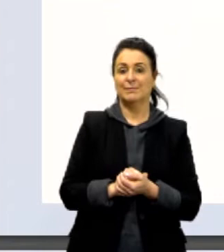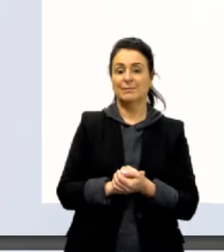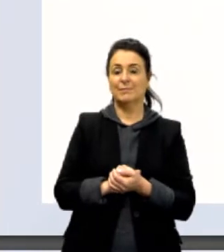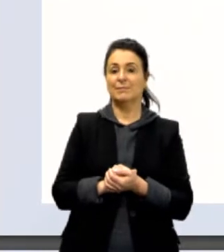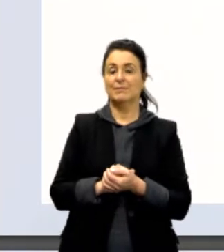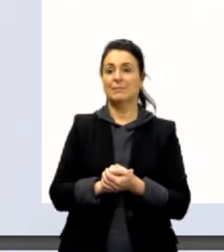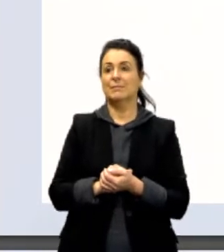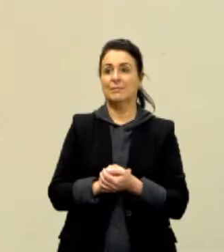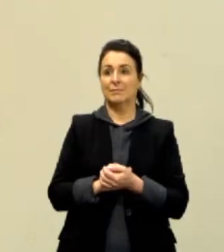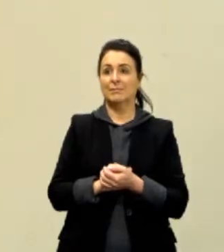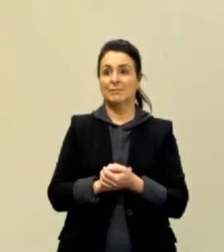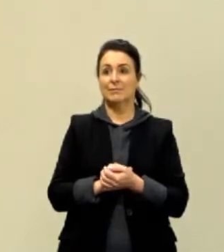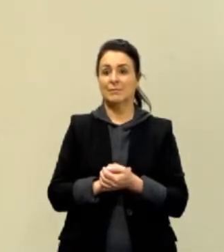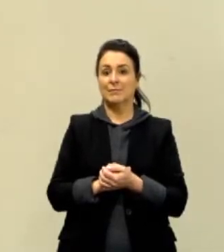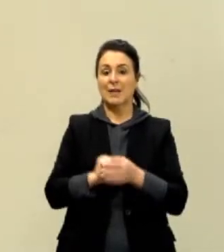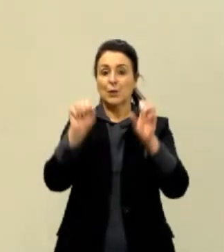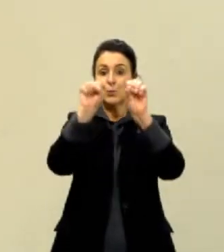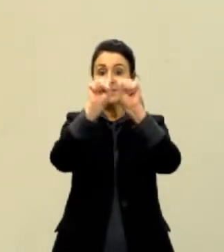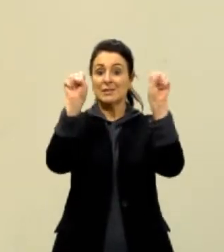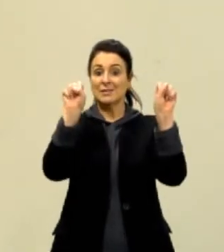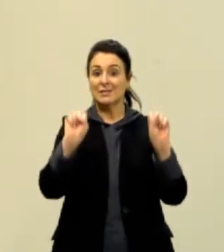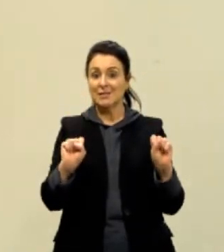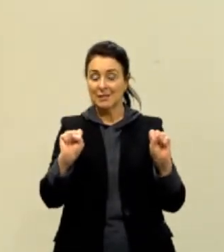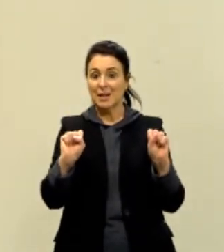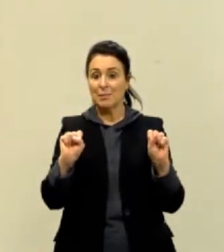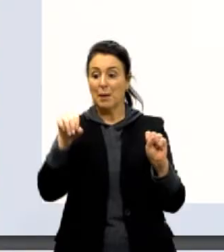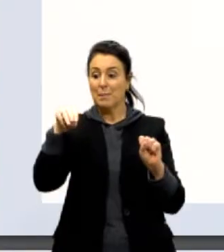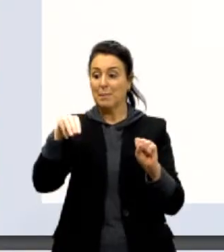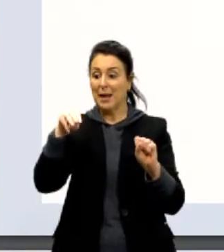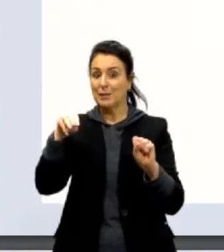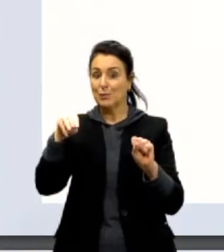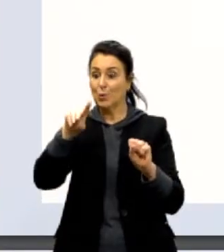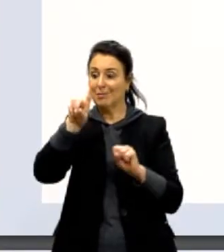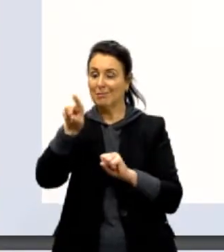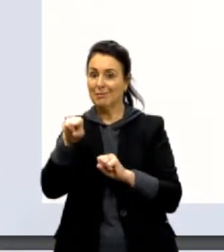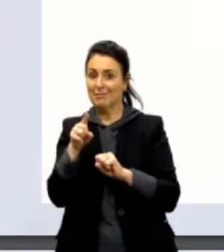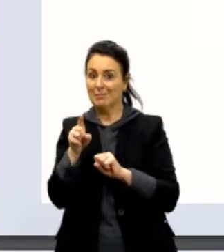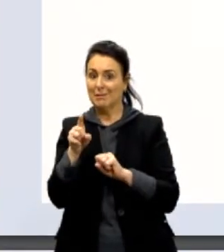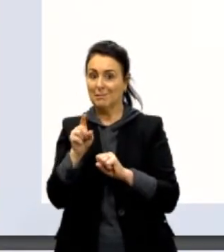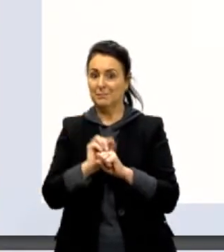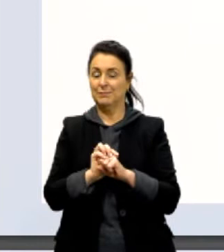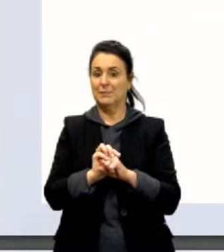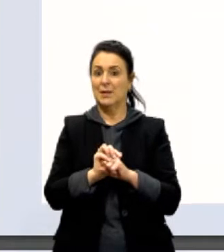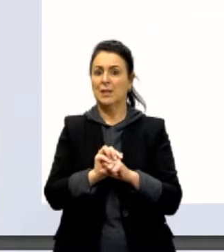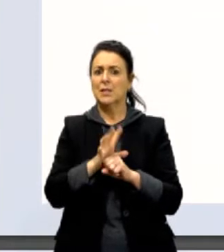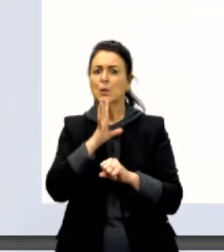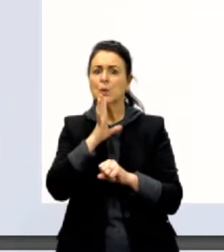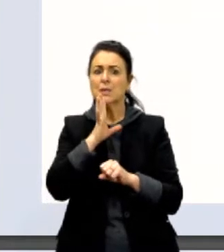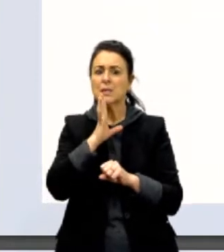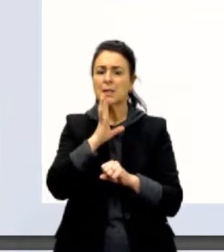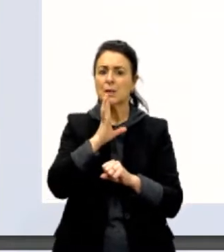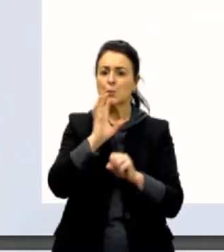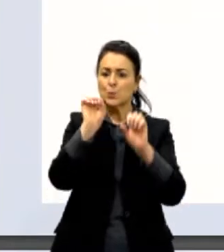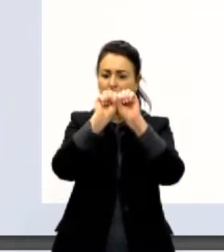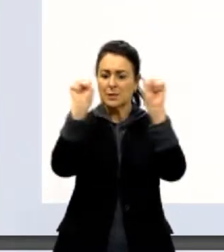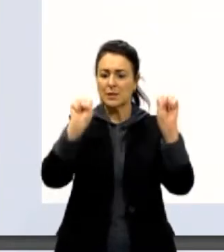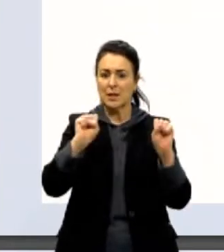Vamos falar, então, do sistema métrico decimal. A gente quer falar do sistema internacional de unidades.